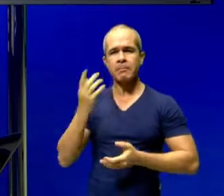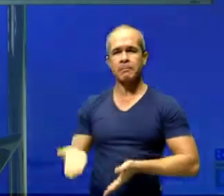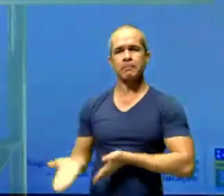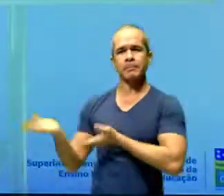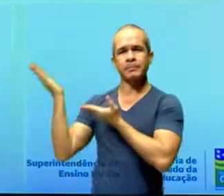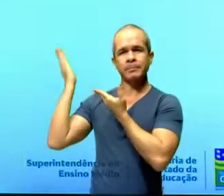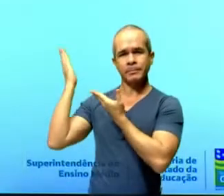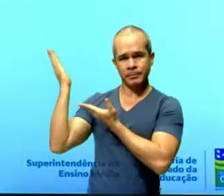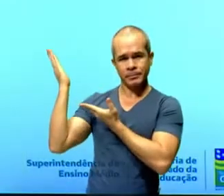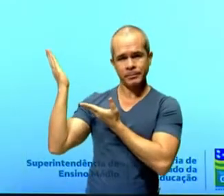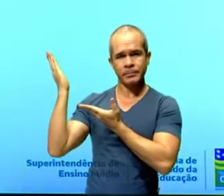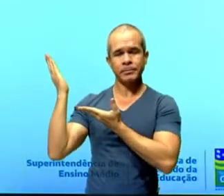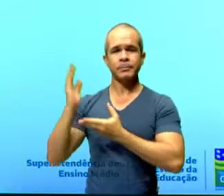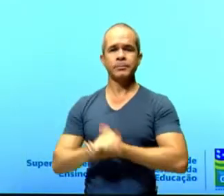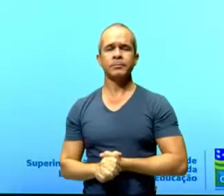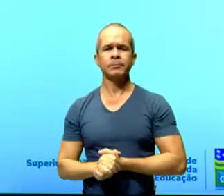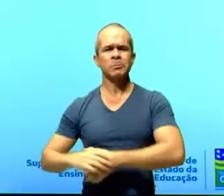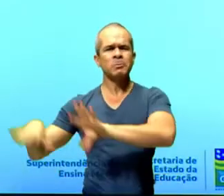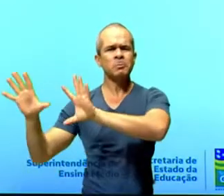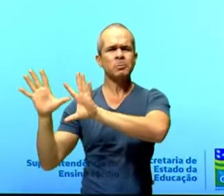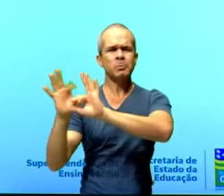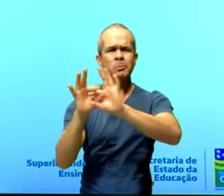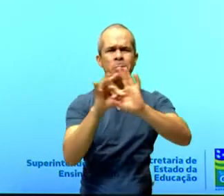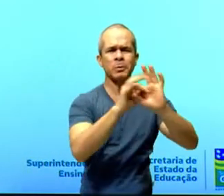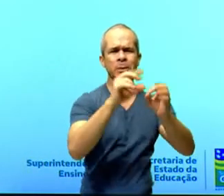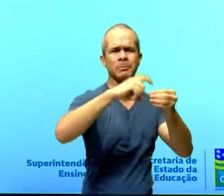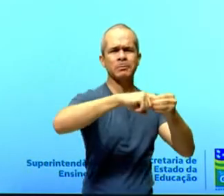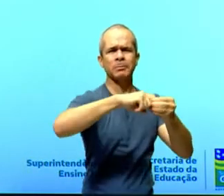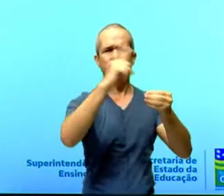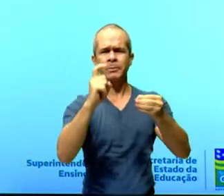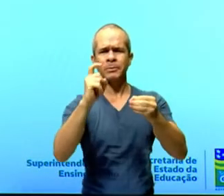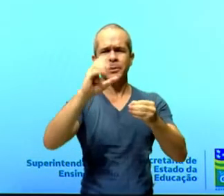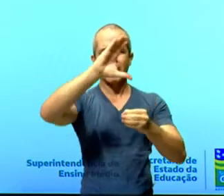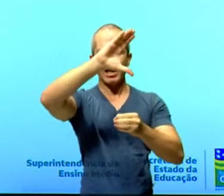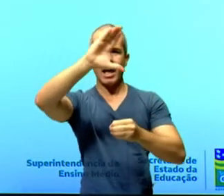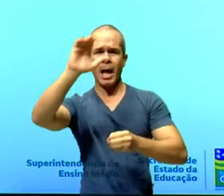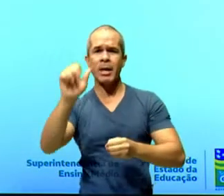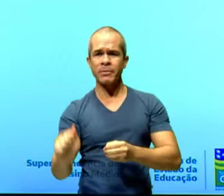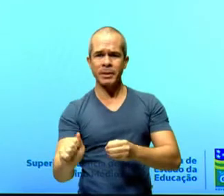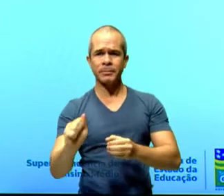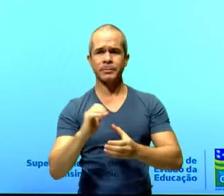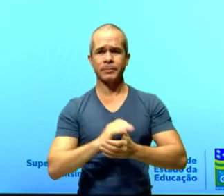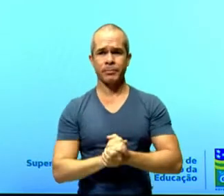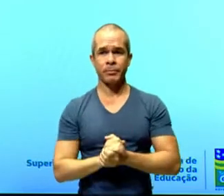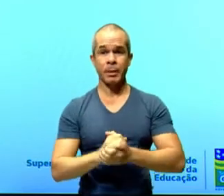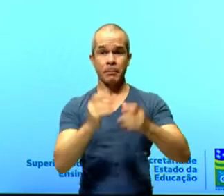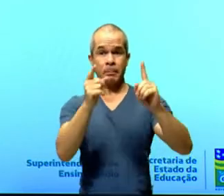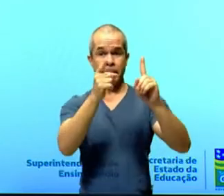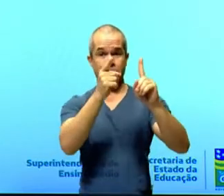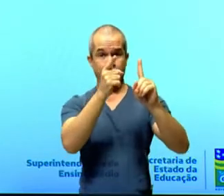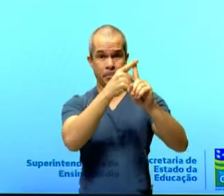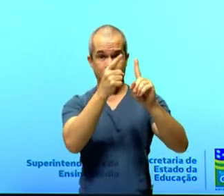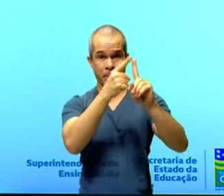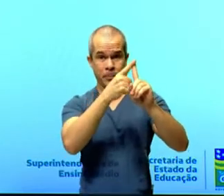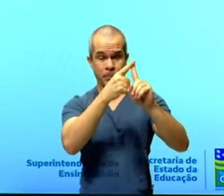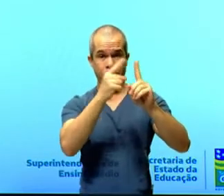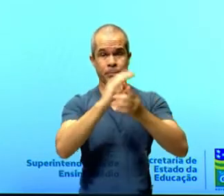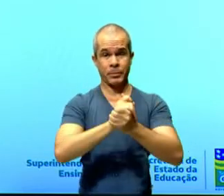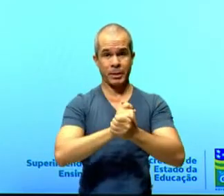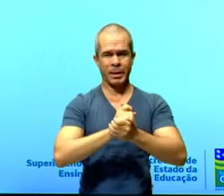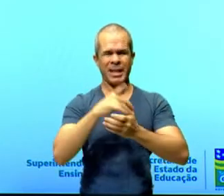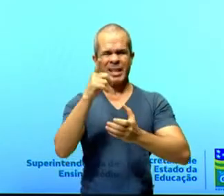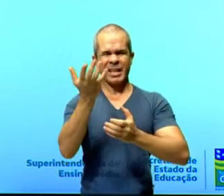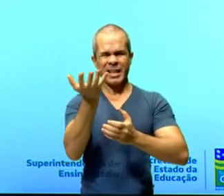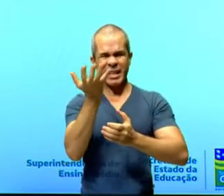qual era o contexto da descolonização da África? Então primeiro, é a busca